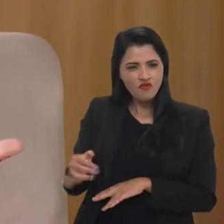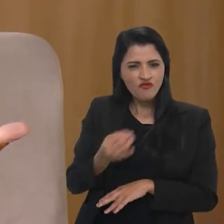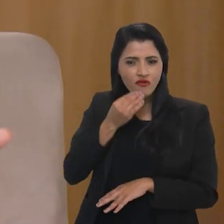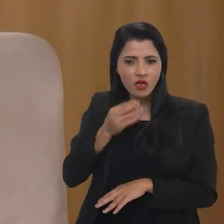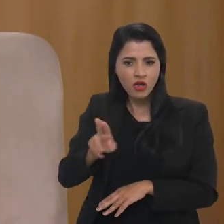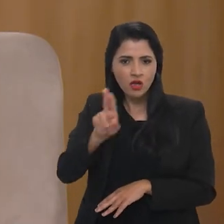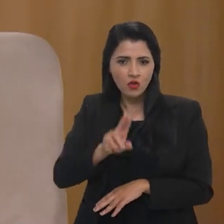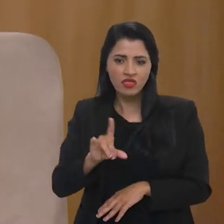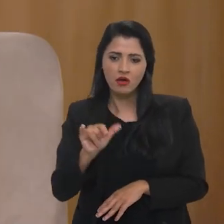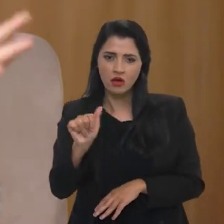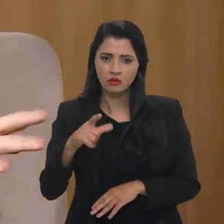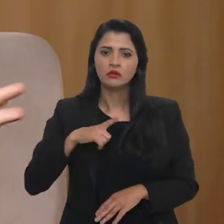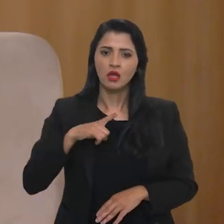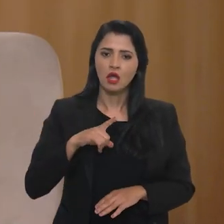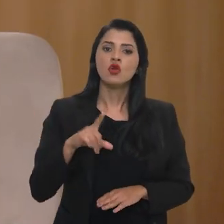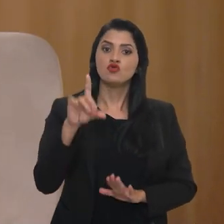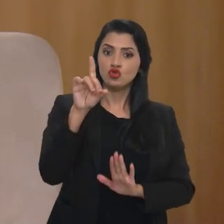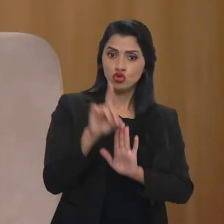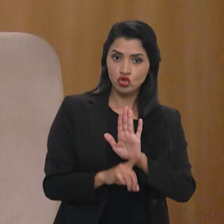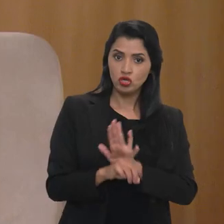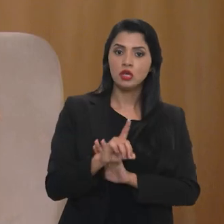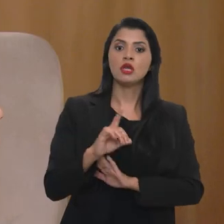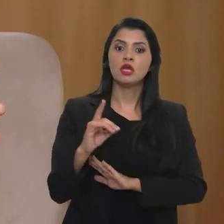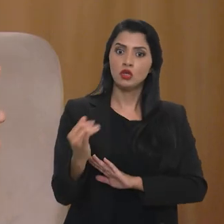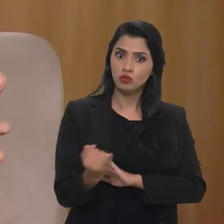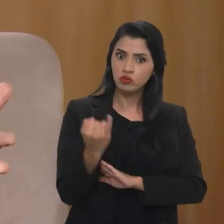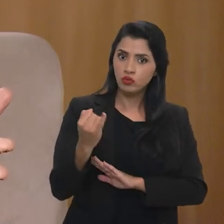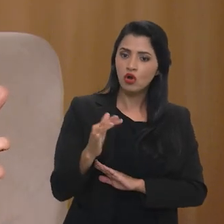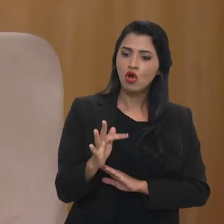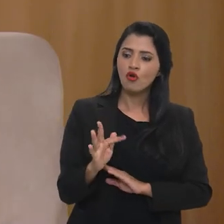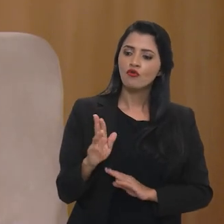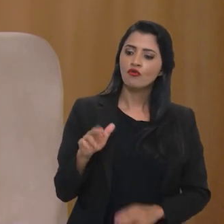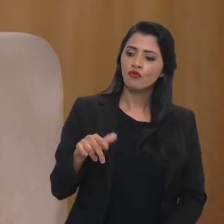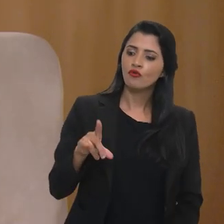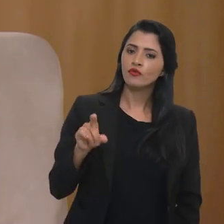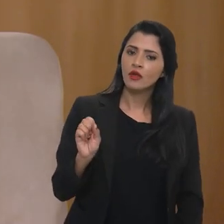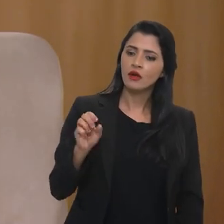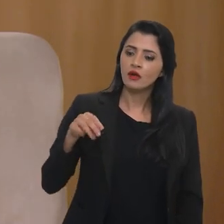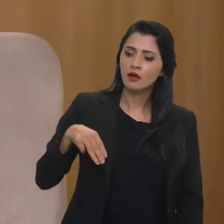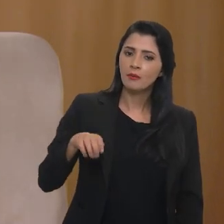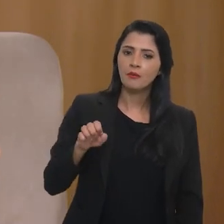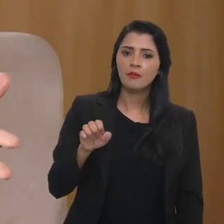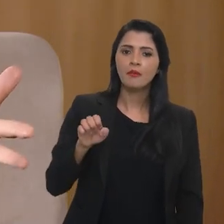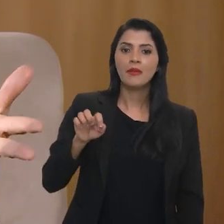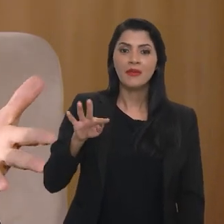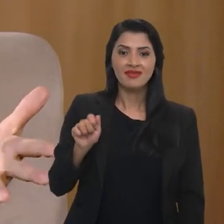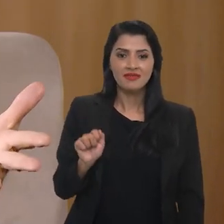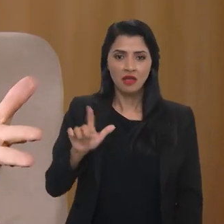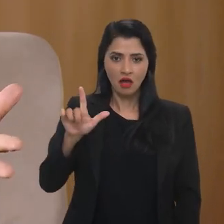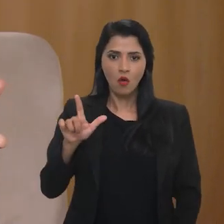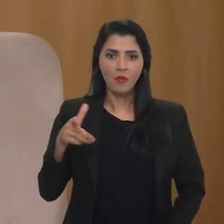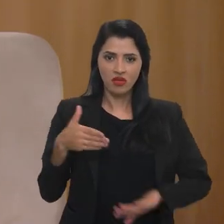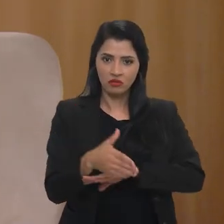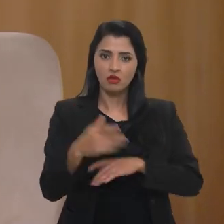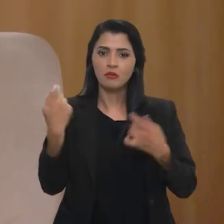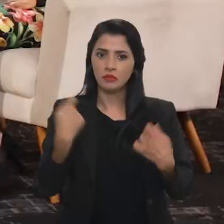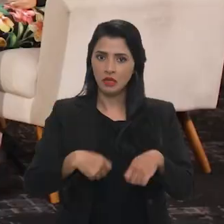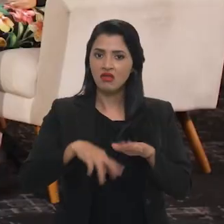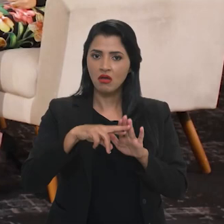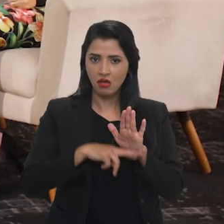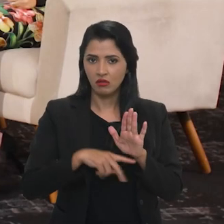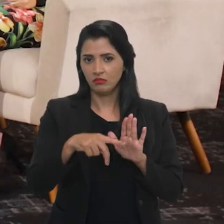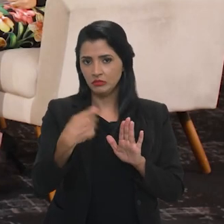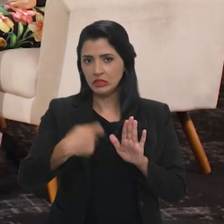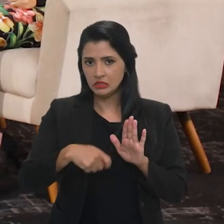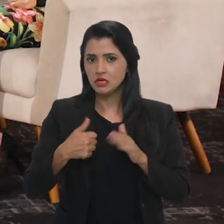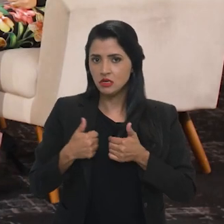comércio, então a gente tem um direito fundamental. Para você entrar na esfera de um direito fundamental, você precisa de uma série de regras, né? Porque você